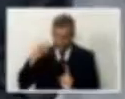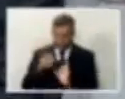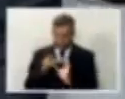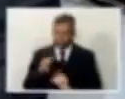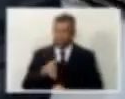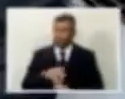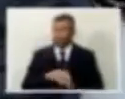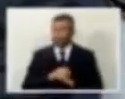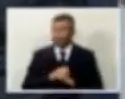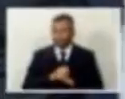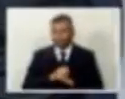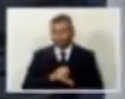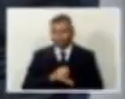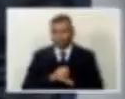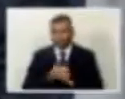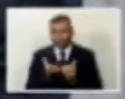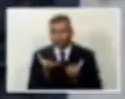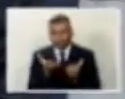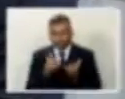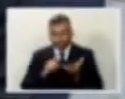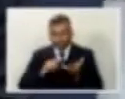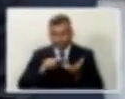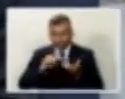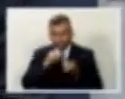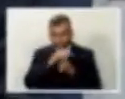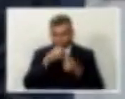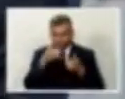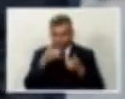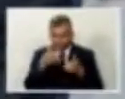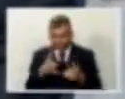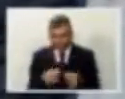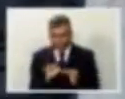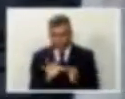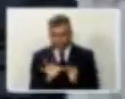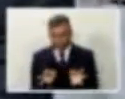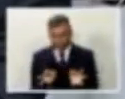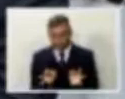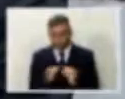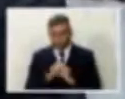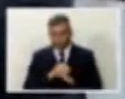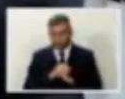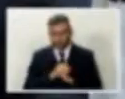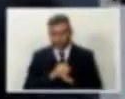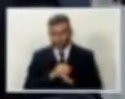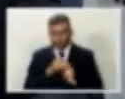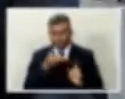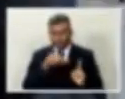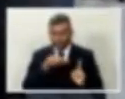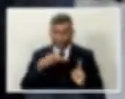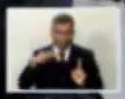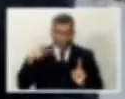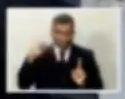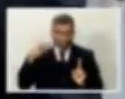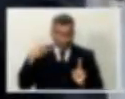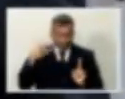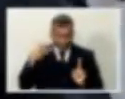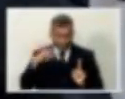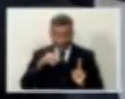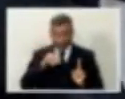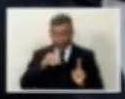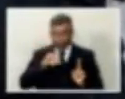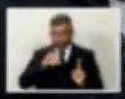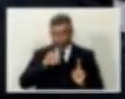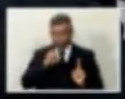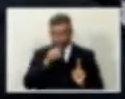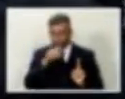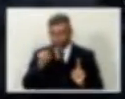Eu queria fazer algumas considerações sobre o que foi falado aqui. O vereador João Jorge, no afã de defender